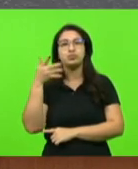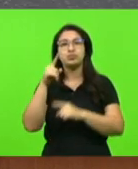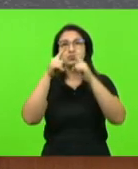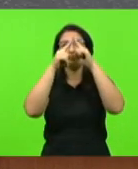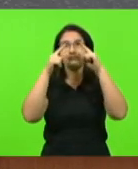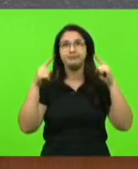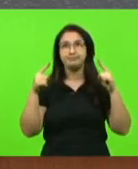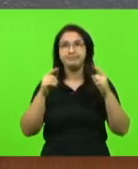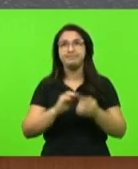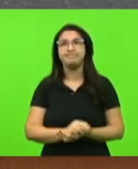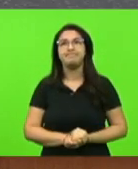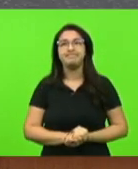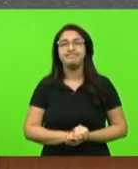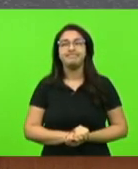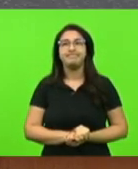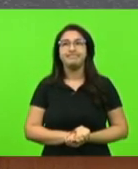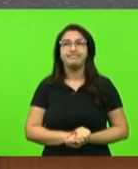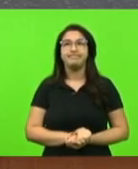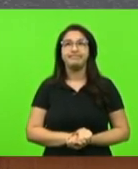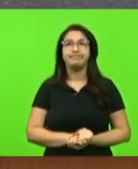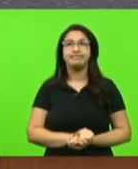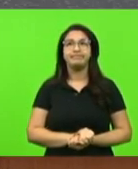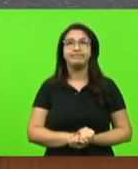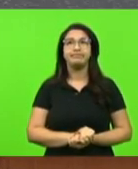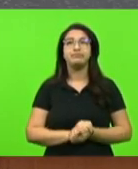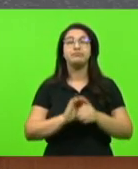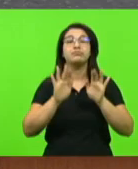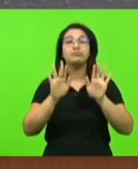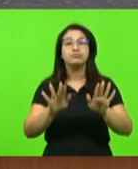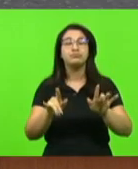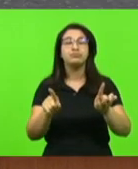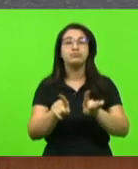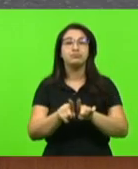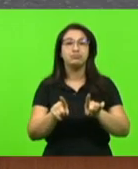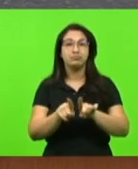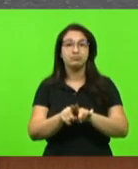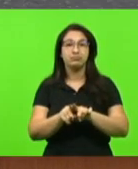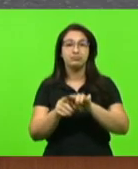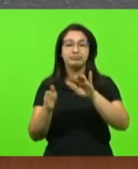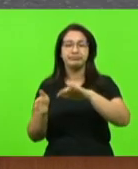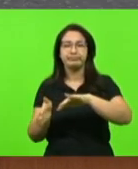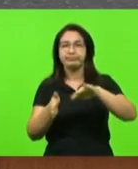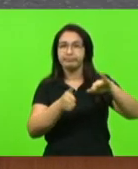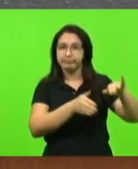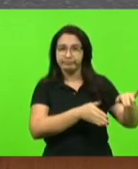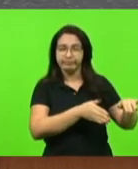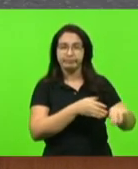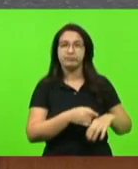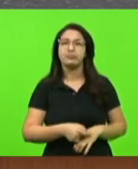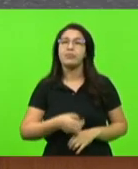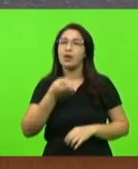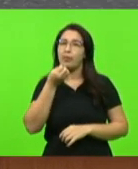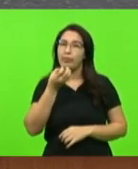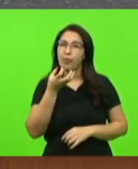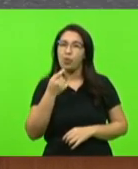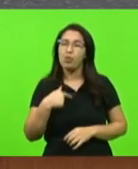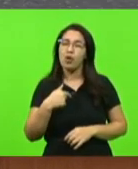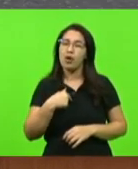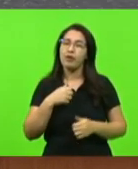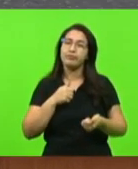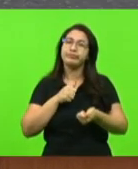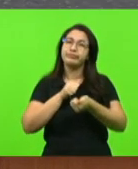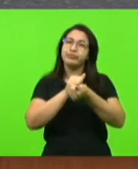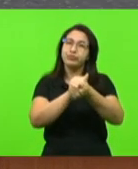Mas quero falar também de coisas boas. Acompanhei e